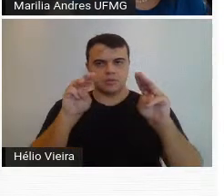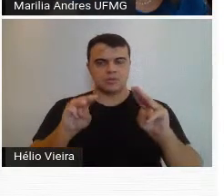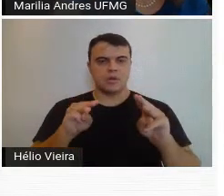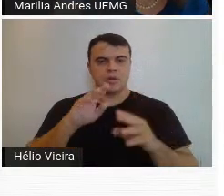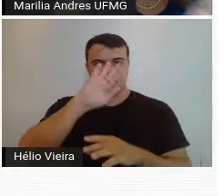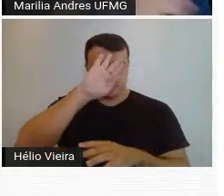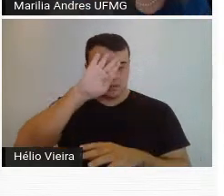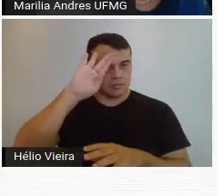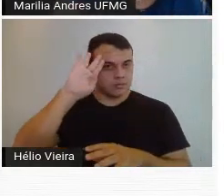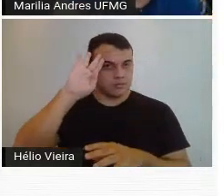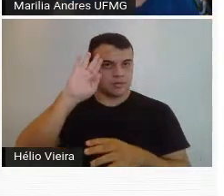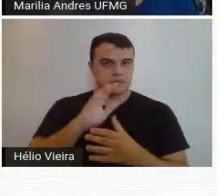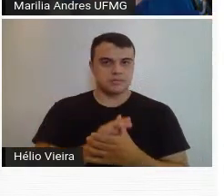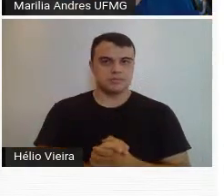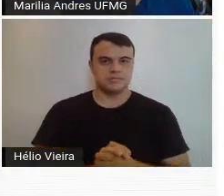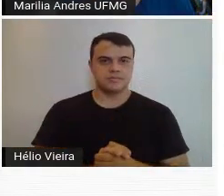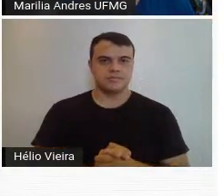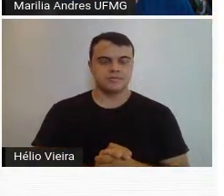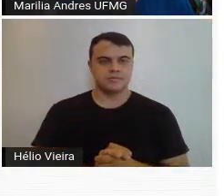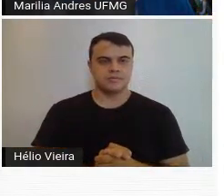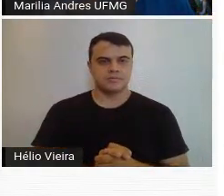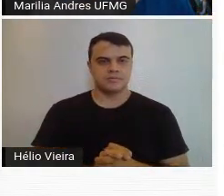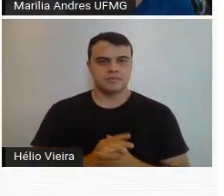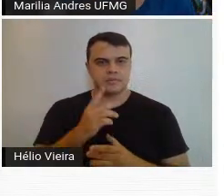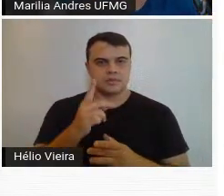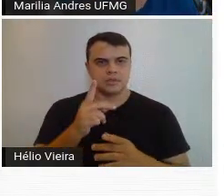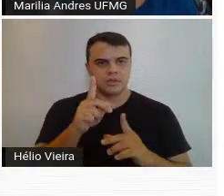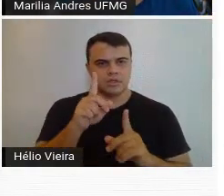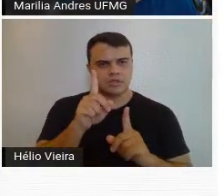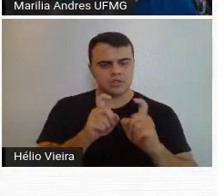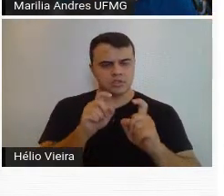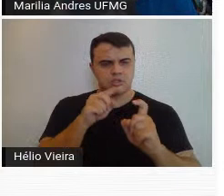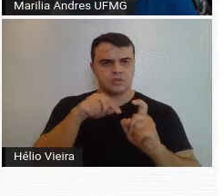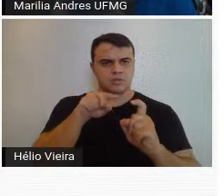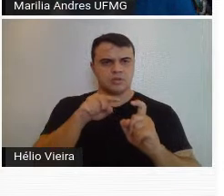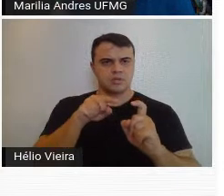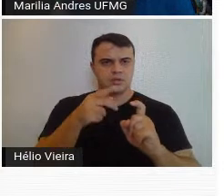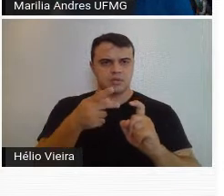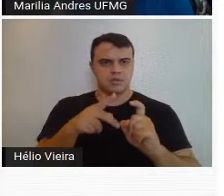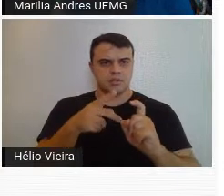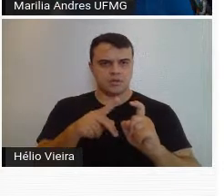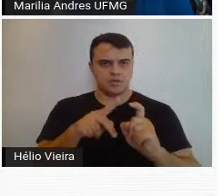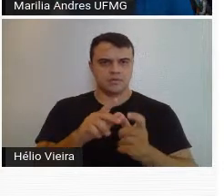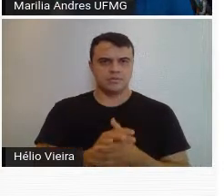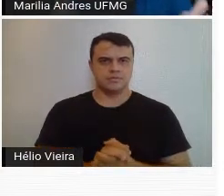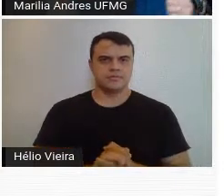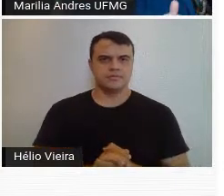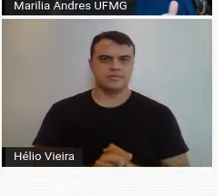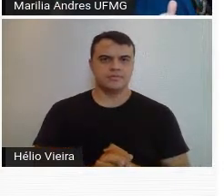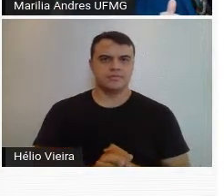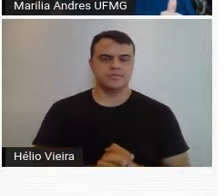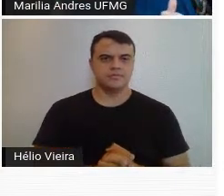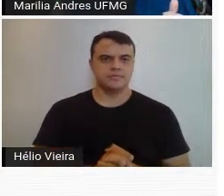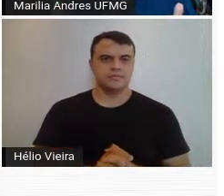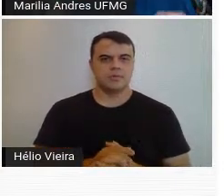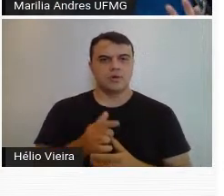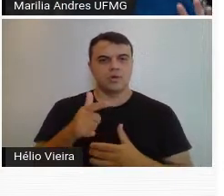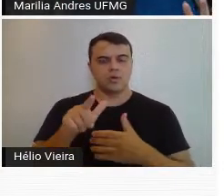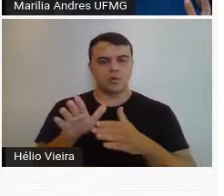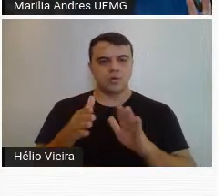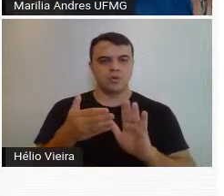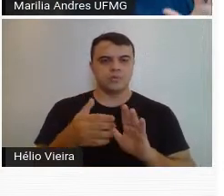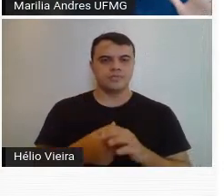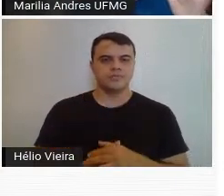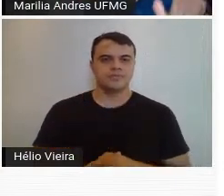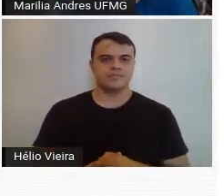que a gente pode ver também todo esse sentido construtivo, geométrico, na obra de Marília Janete. E vamos para o outro.